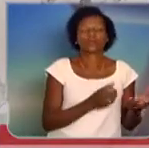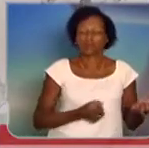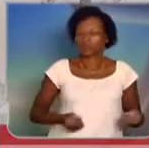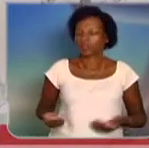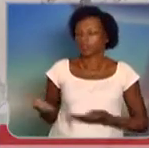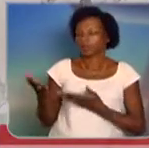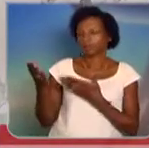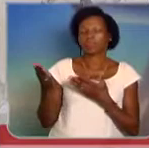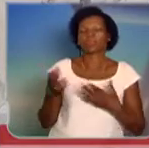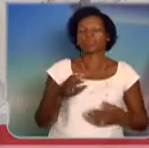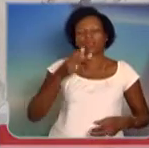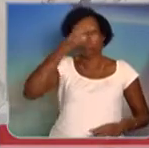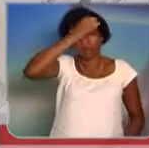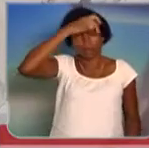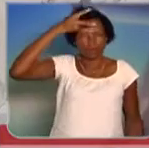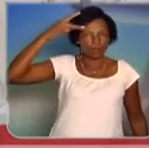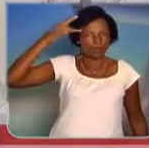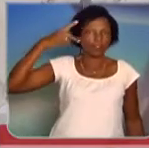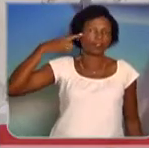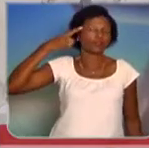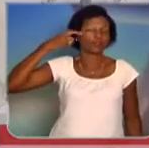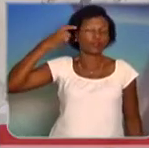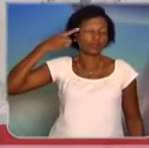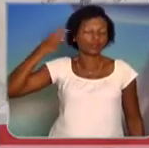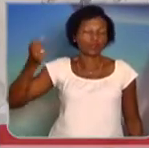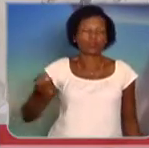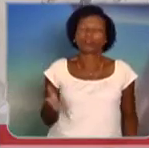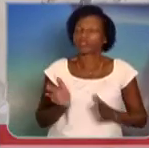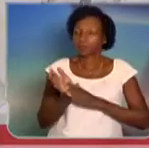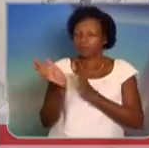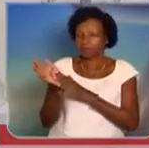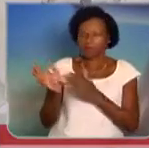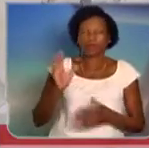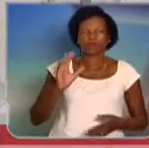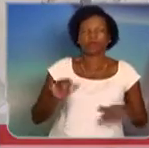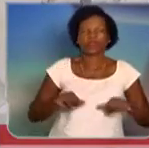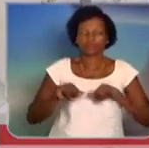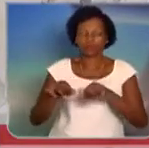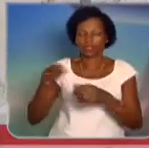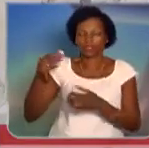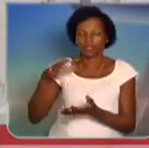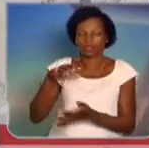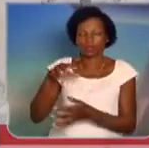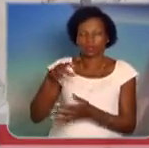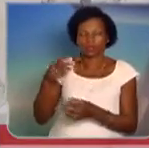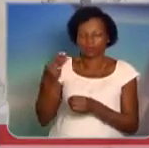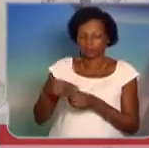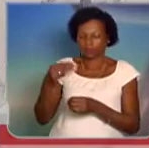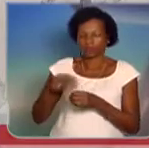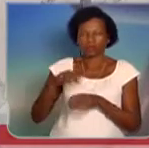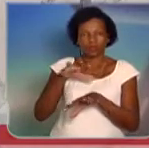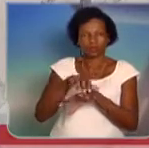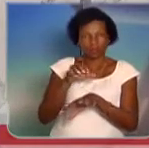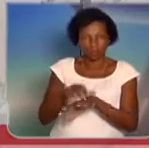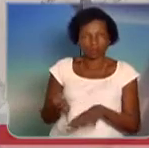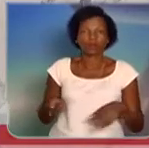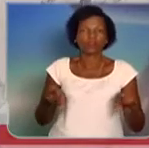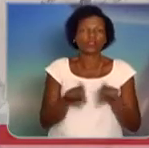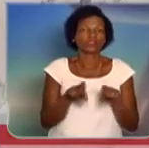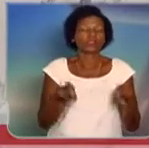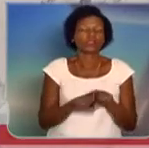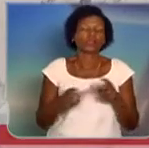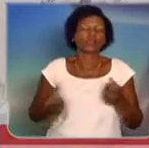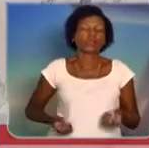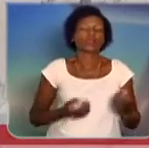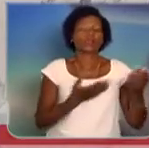parabéns pela concessão da reforma do mercado municipal de Santo Amaro, bem como que fosse encaminhado também a Gazeta de